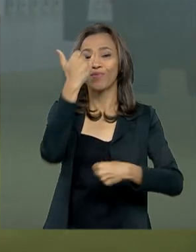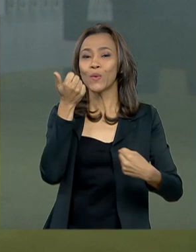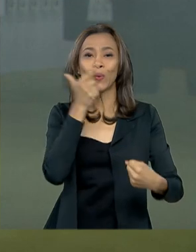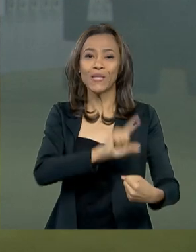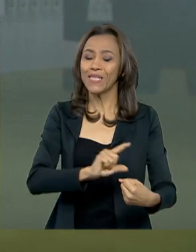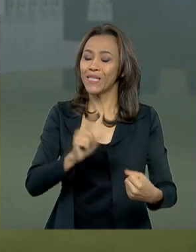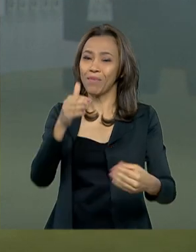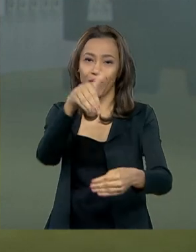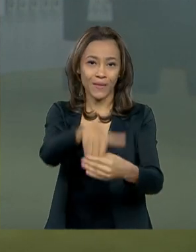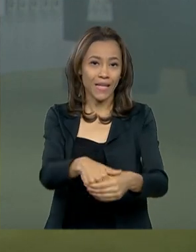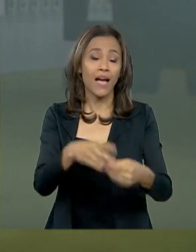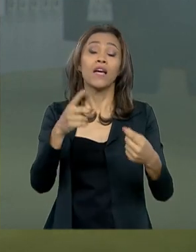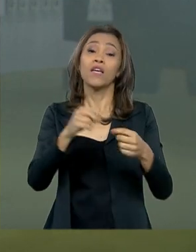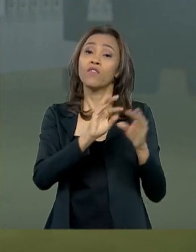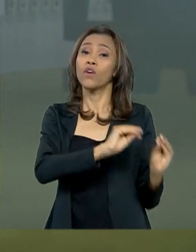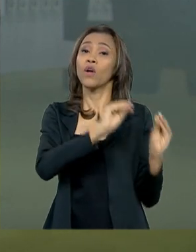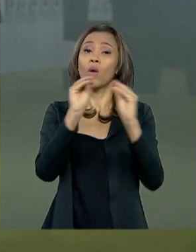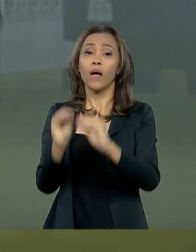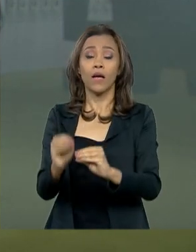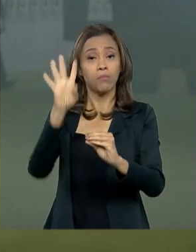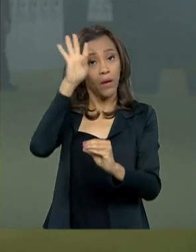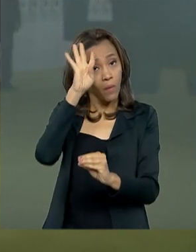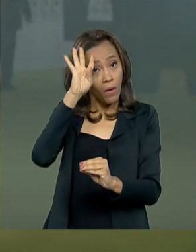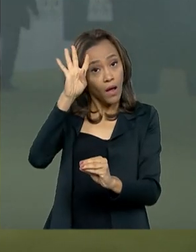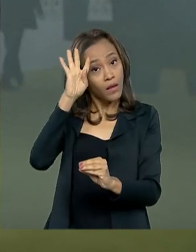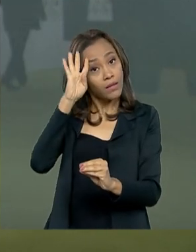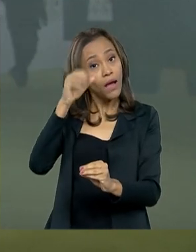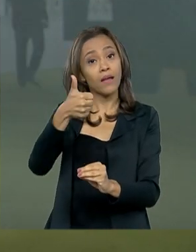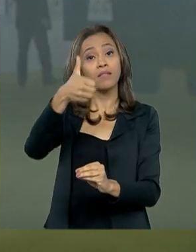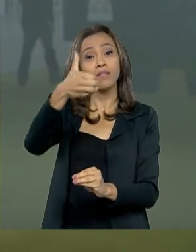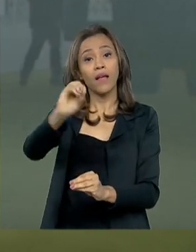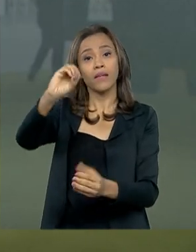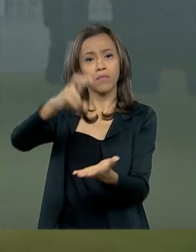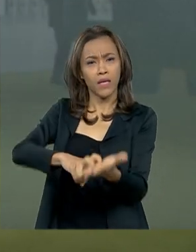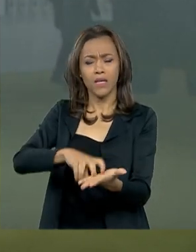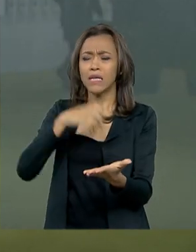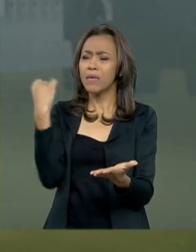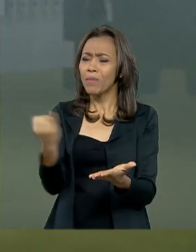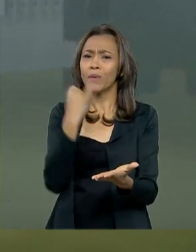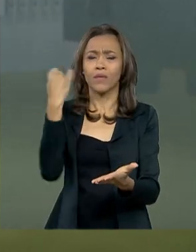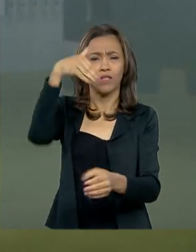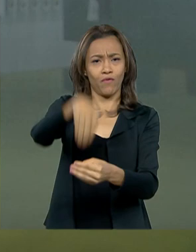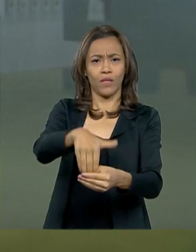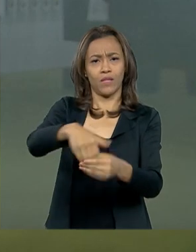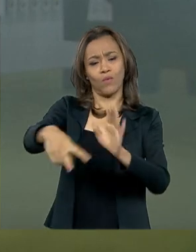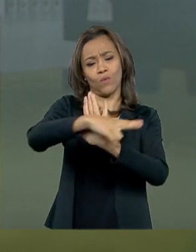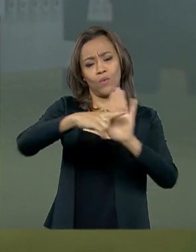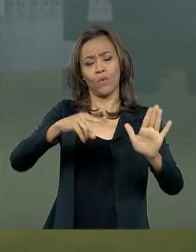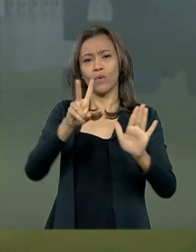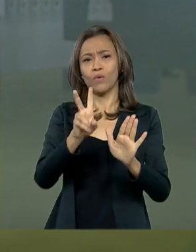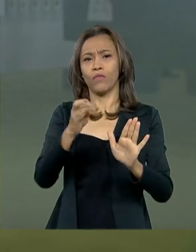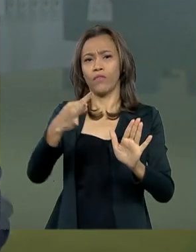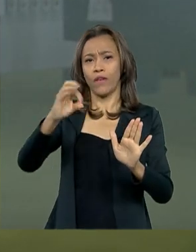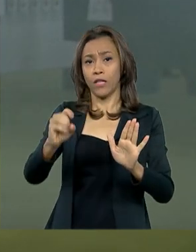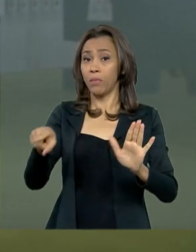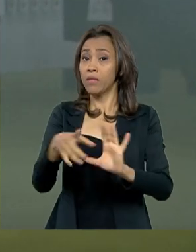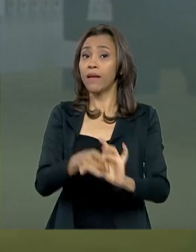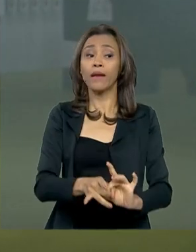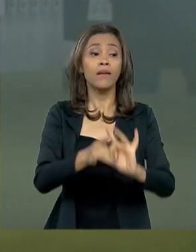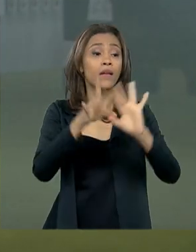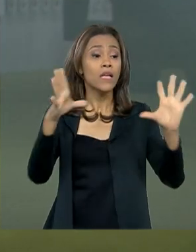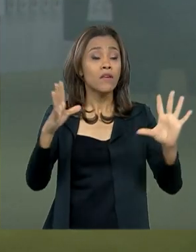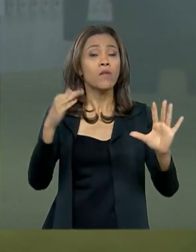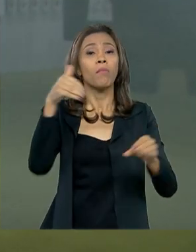quarta-feira às 10 horas da manhã. A votação dos vetos é importante para que os parlamentares tenham a pauta liberada para a